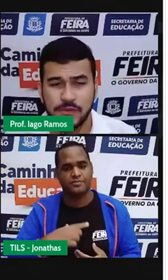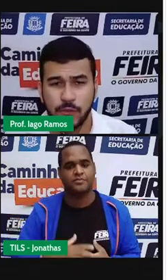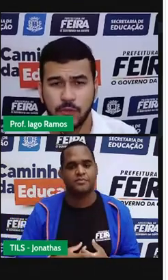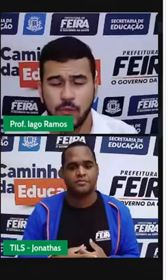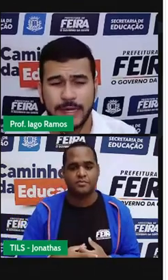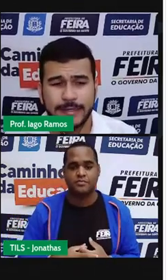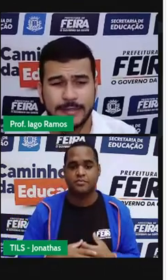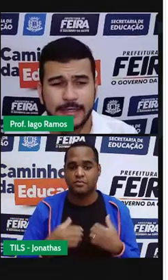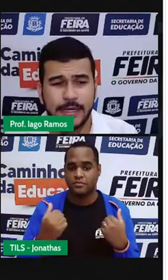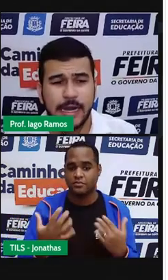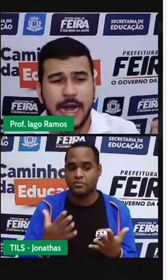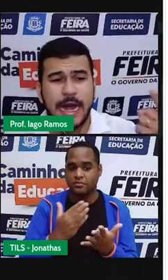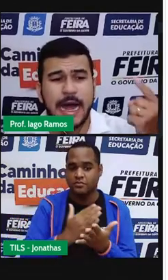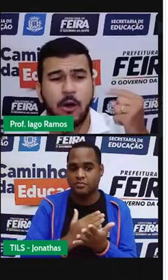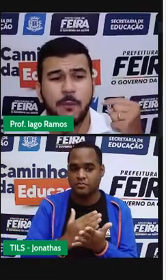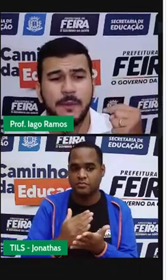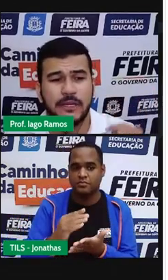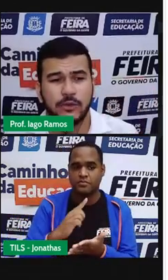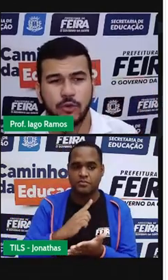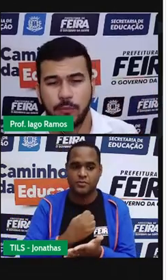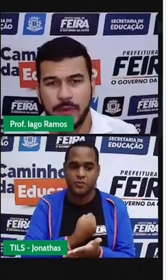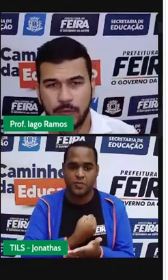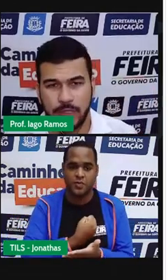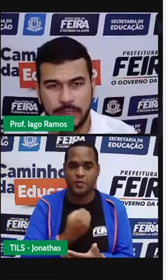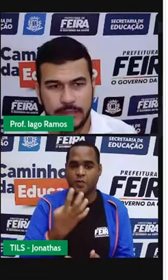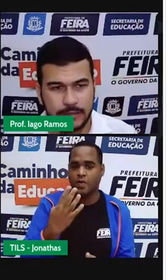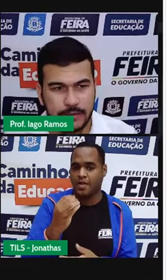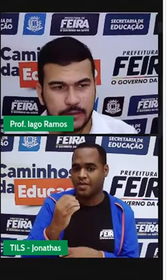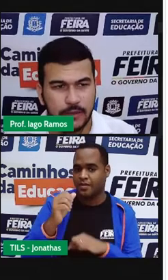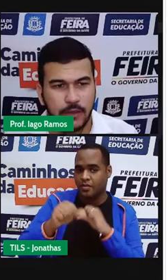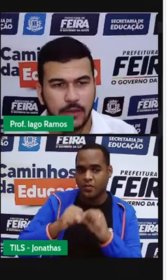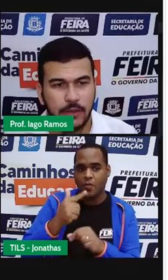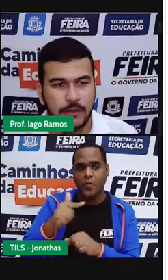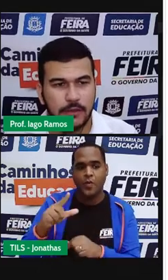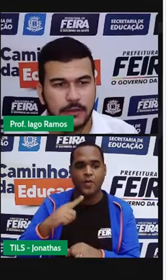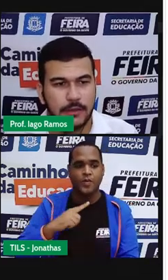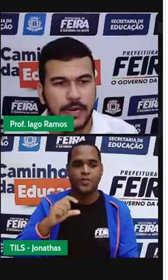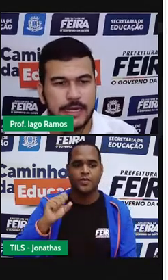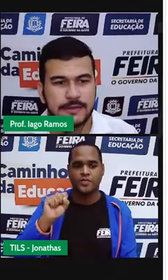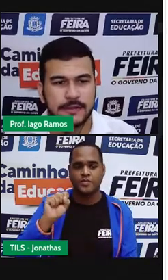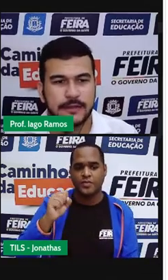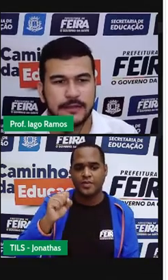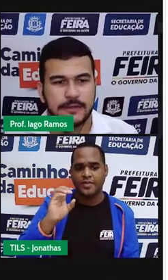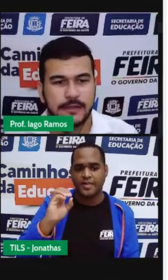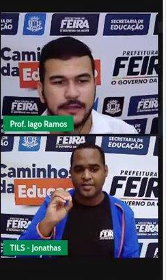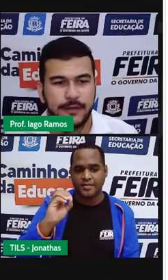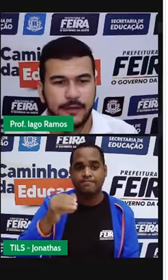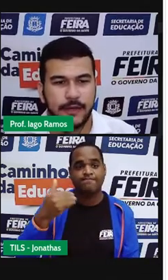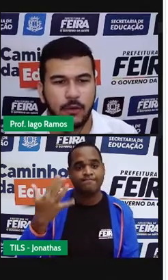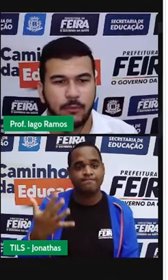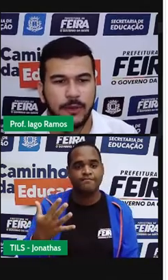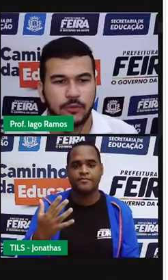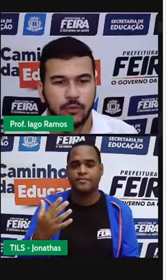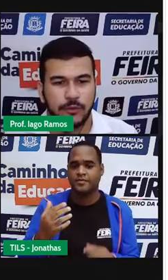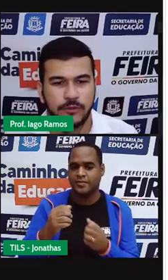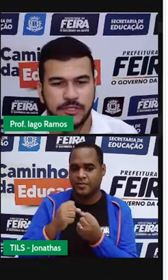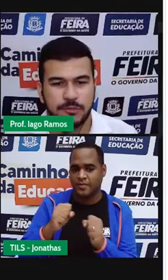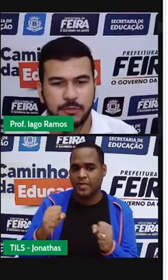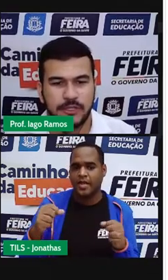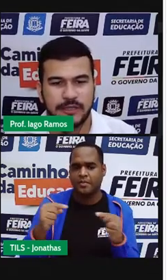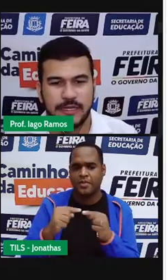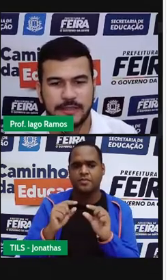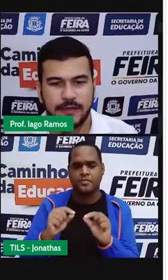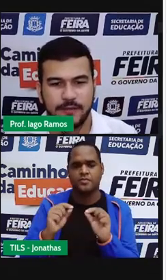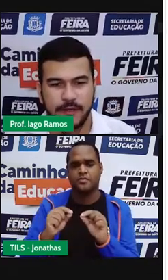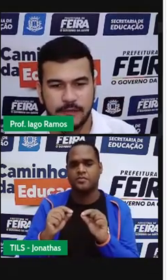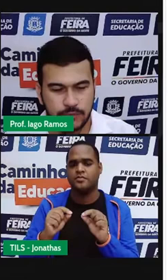Começou com 40. Aumentou para 80. Ó. Essa grandeza aqui aumentou. Então, a